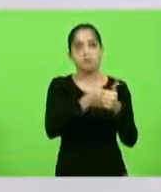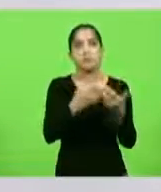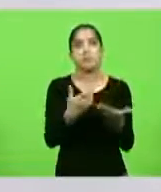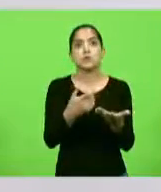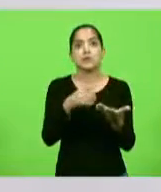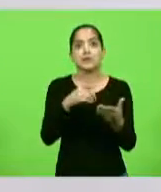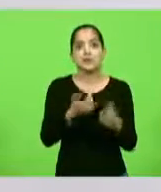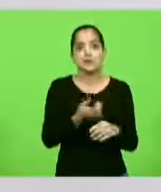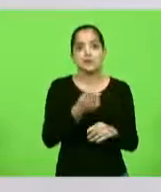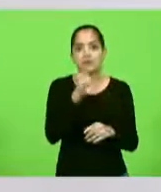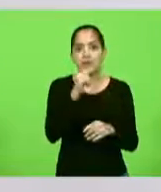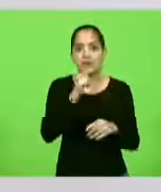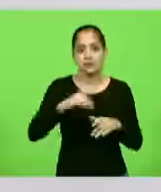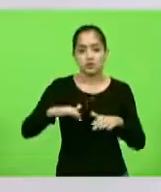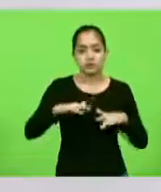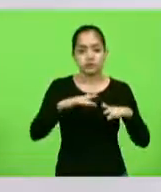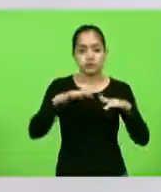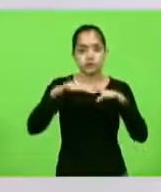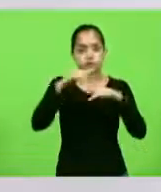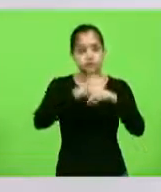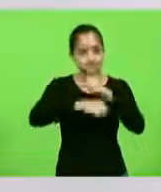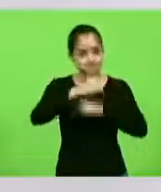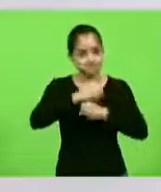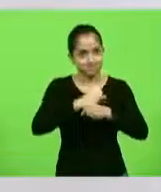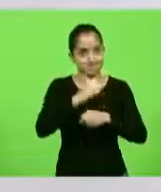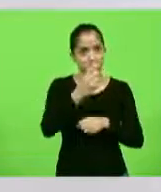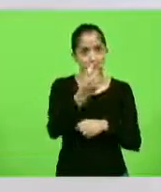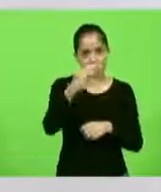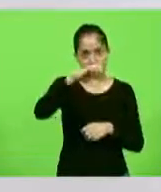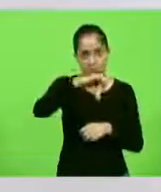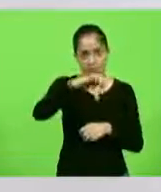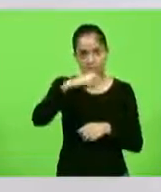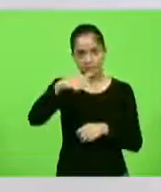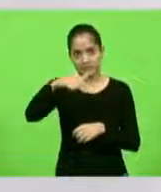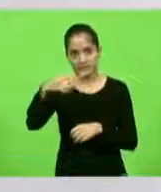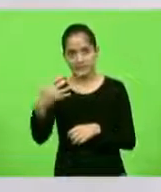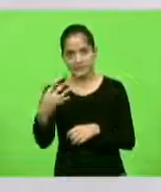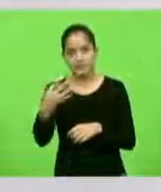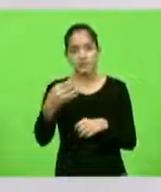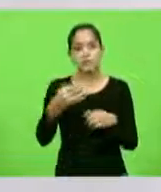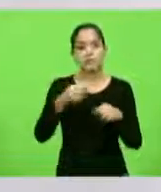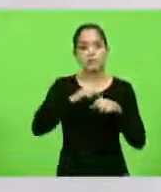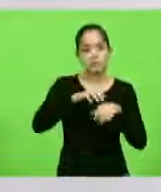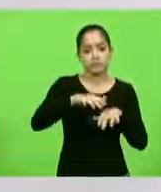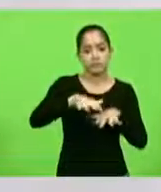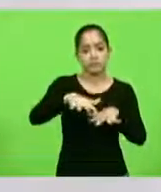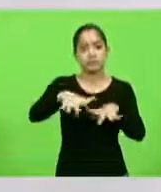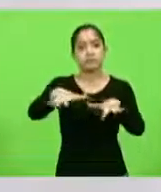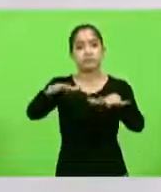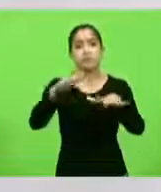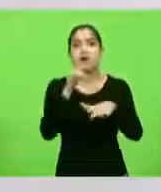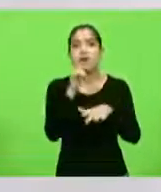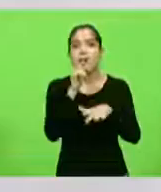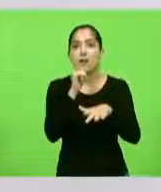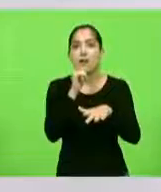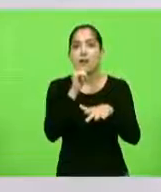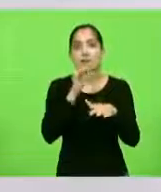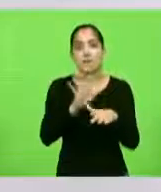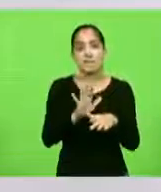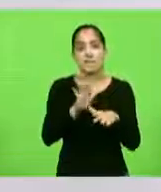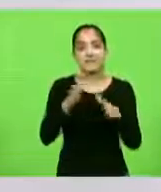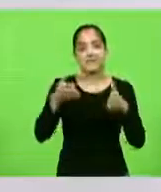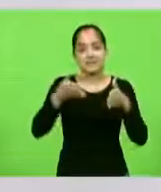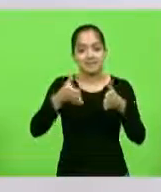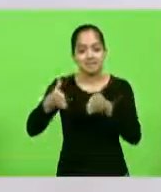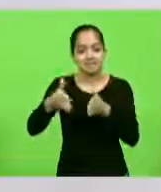na enchente de 74, segundo alguns historiadores, foi aberto aqueles canais. Escoou aquele volume de água naquela época, só porque ali também ficou uma